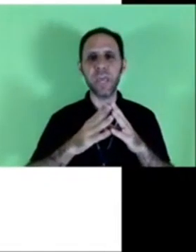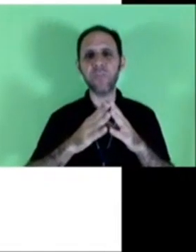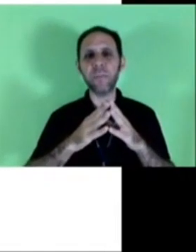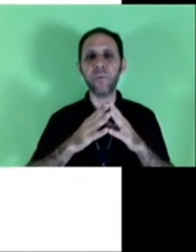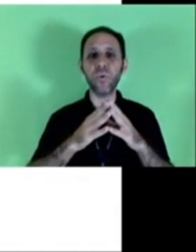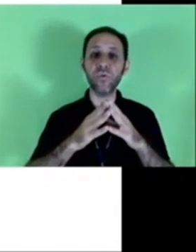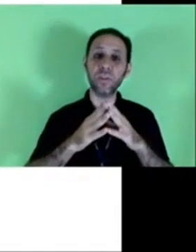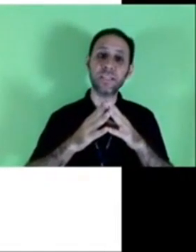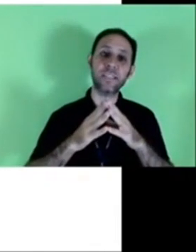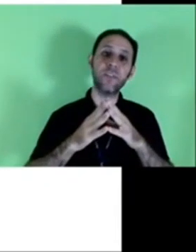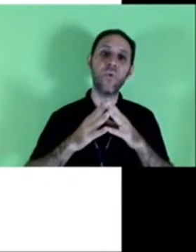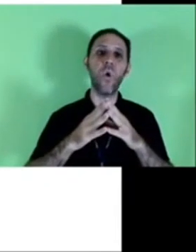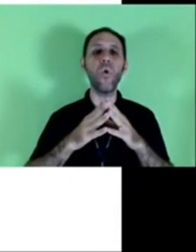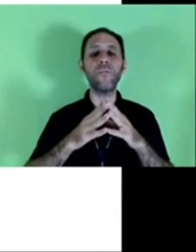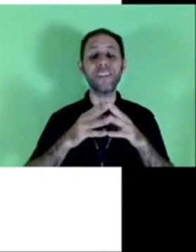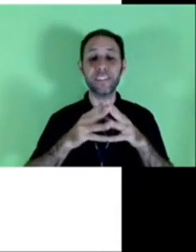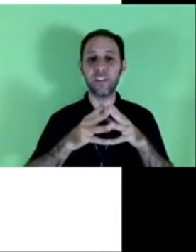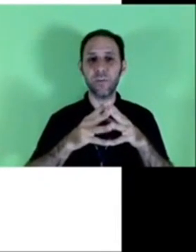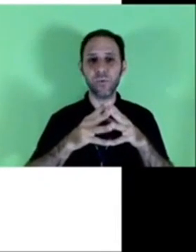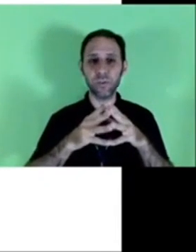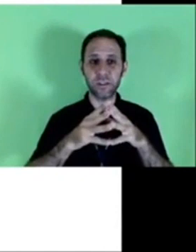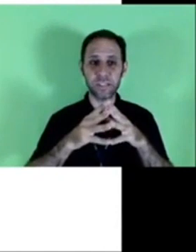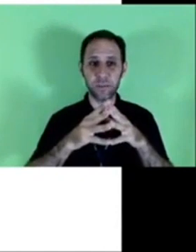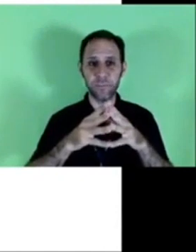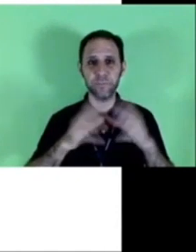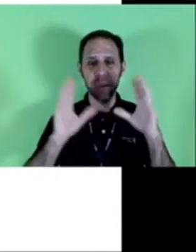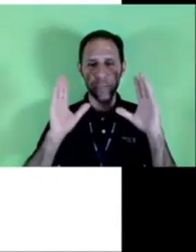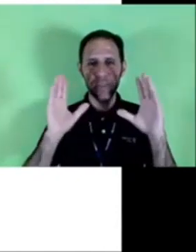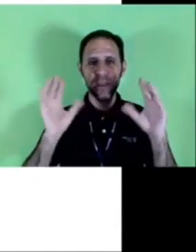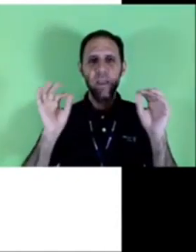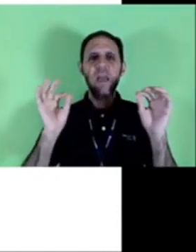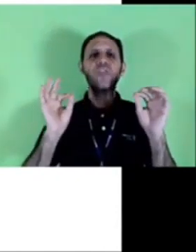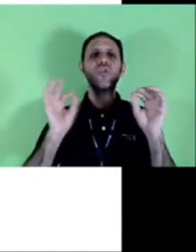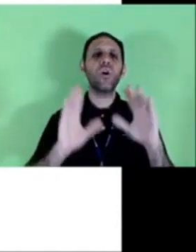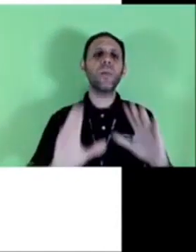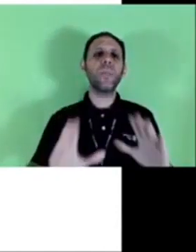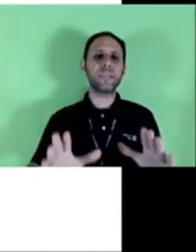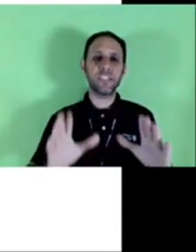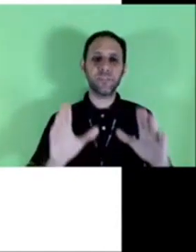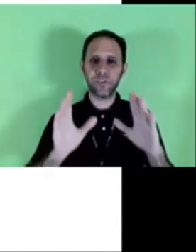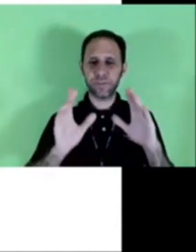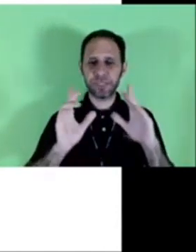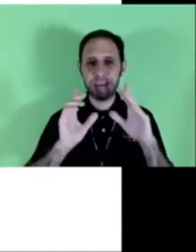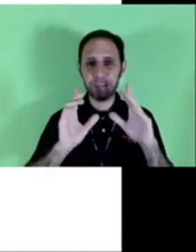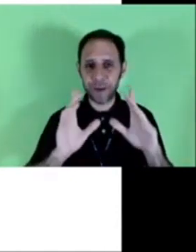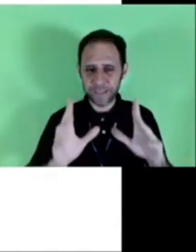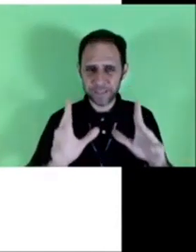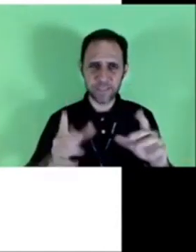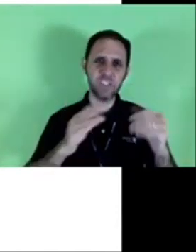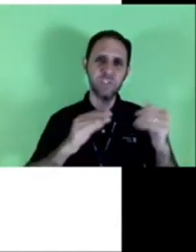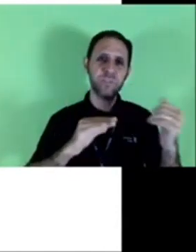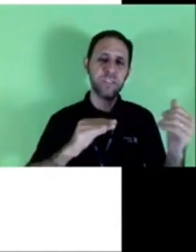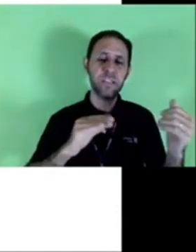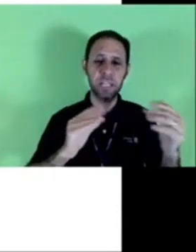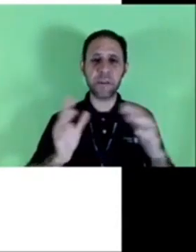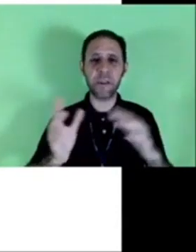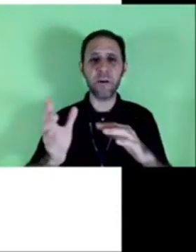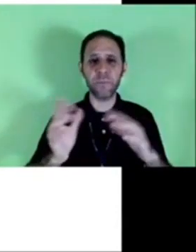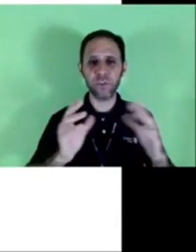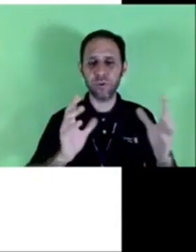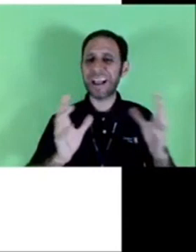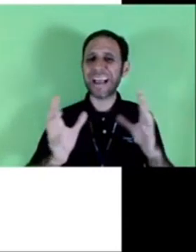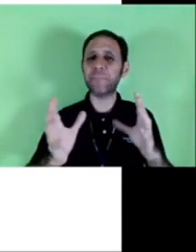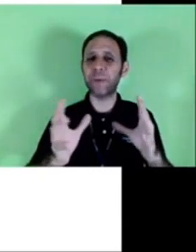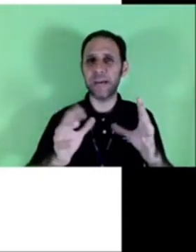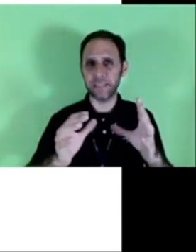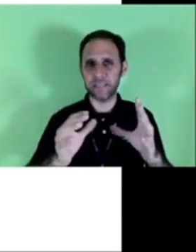receber uma procuração ou fazer uma procuração? Bem, todas as pessoas capazes, e a gente precisa entender o que é